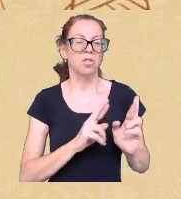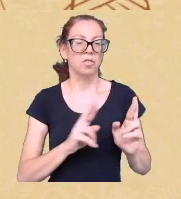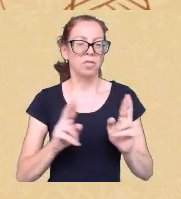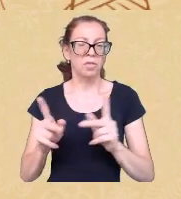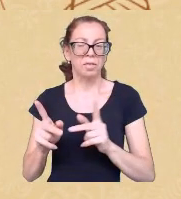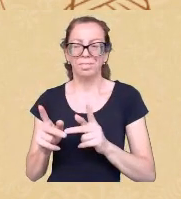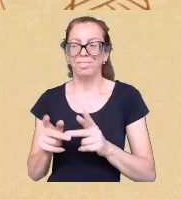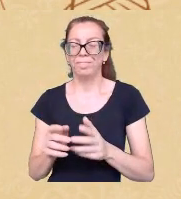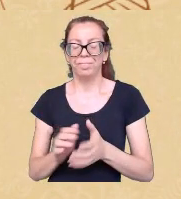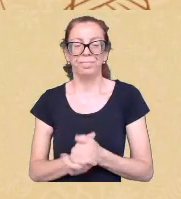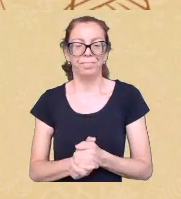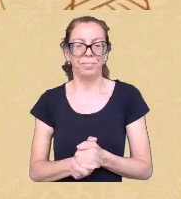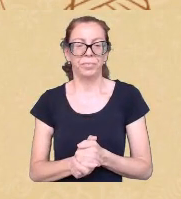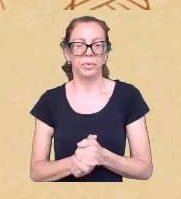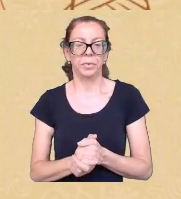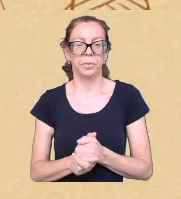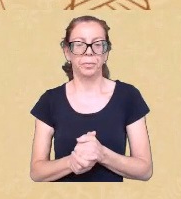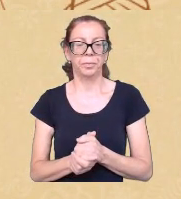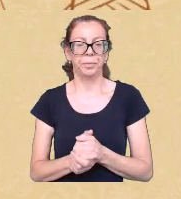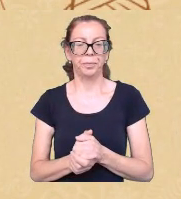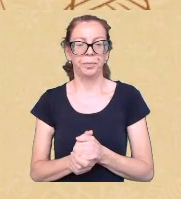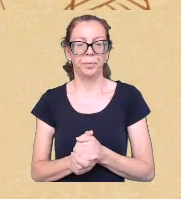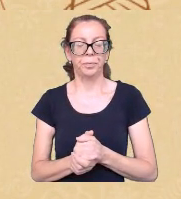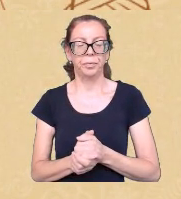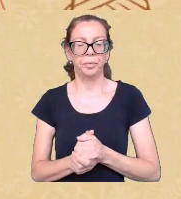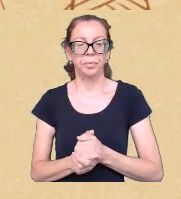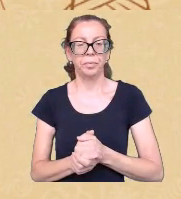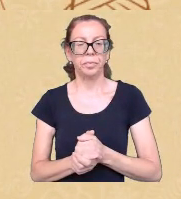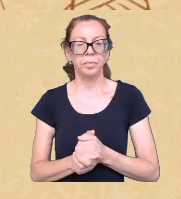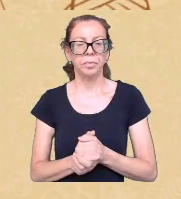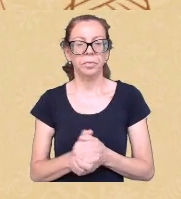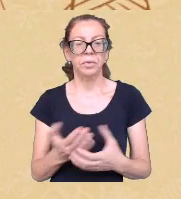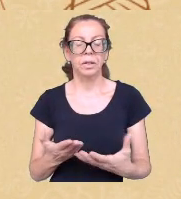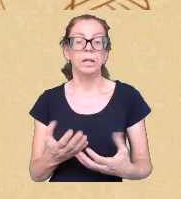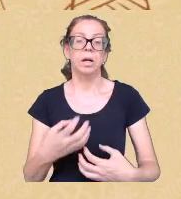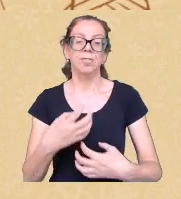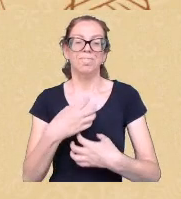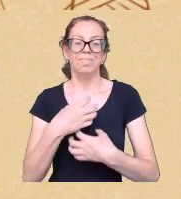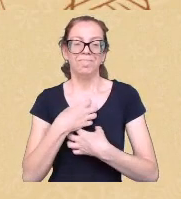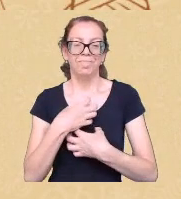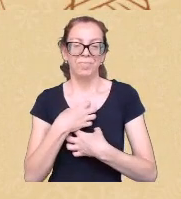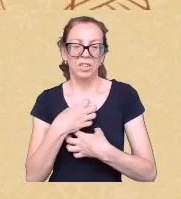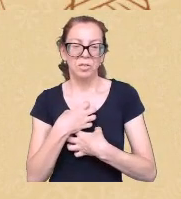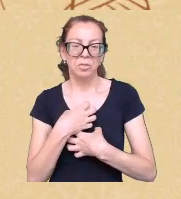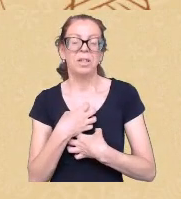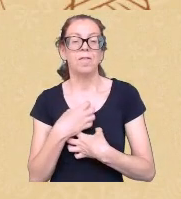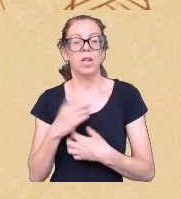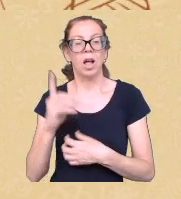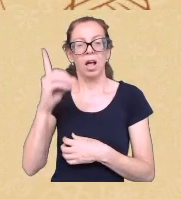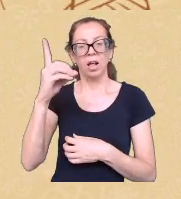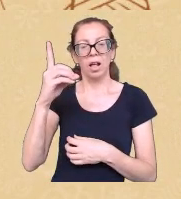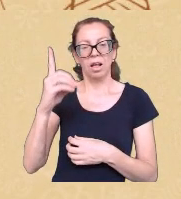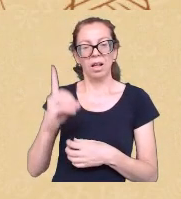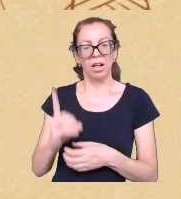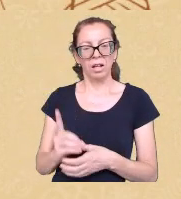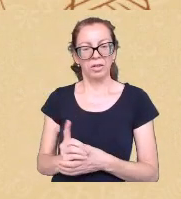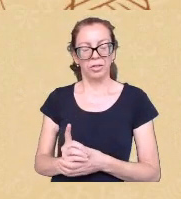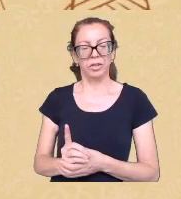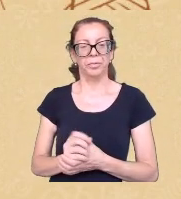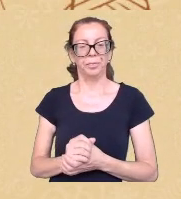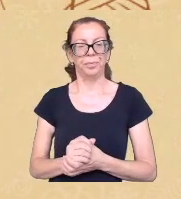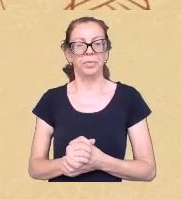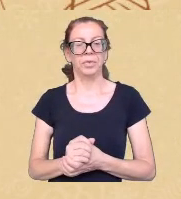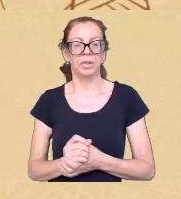essa essa sensibilidade de que a identidade indígena não se faz exclusivamente por